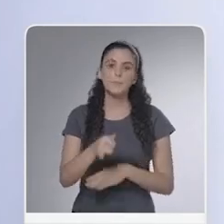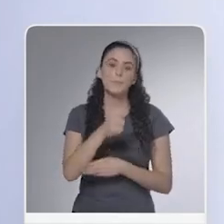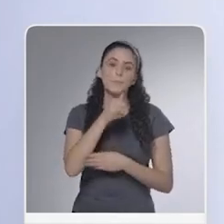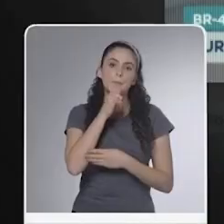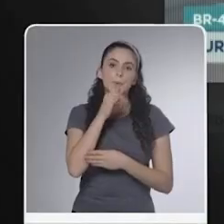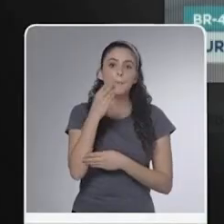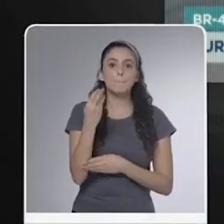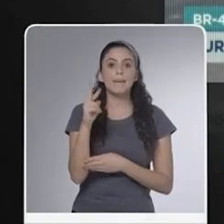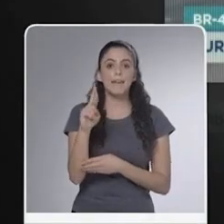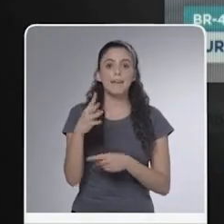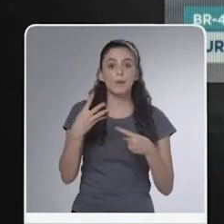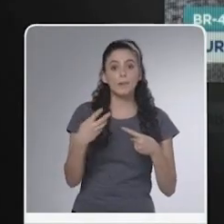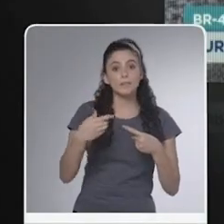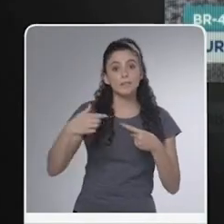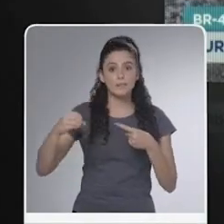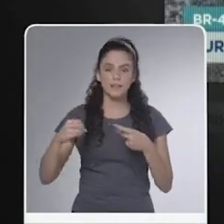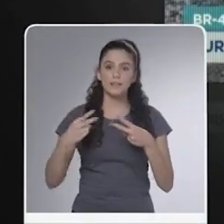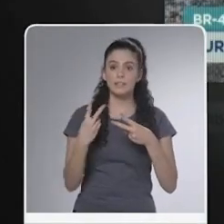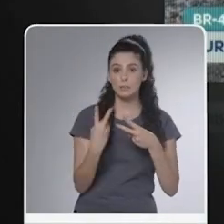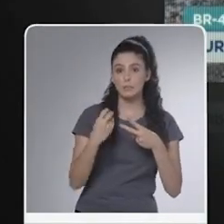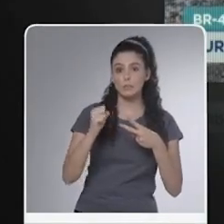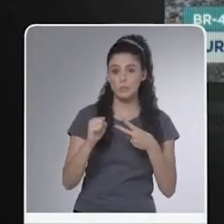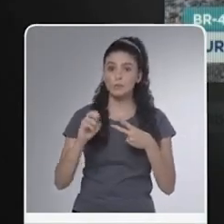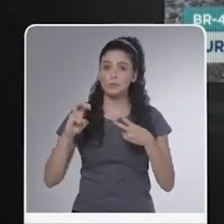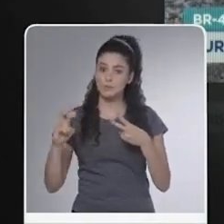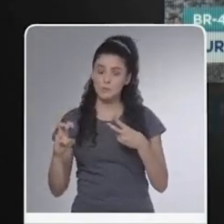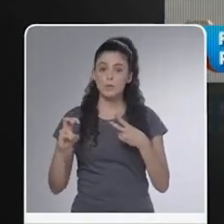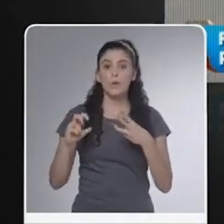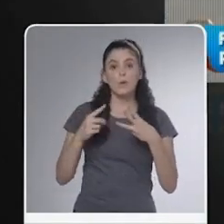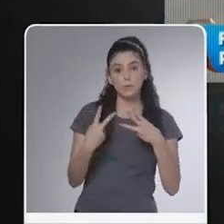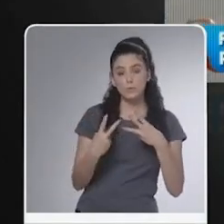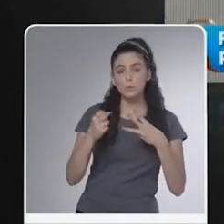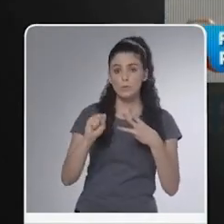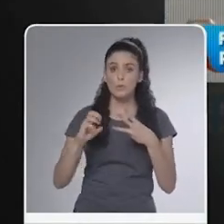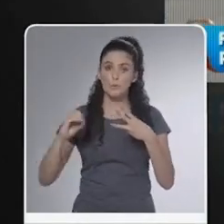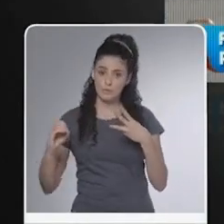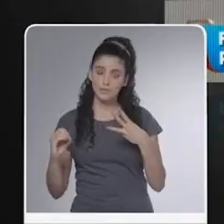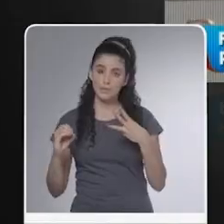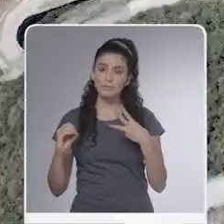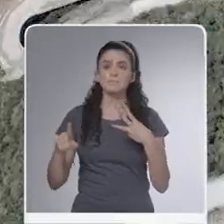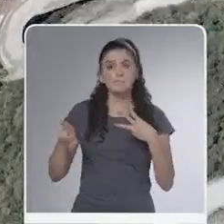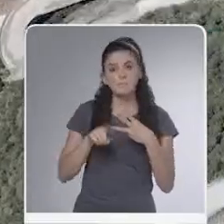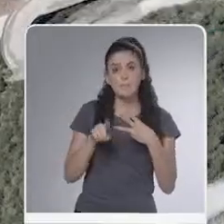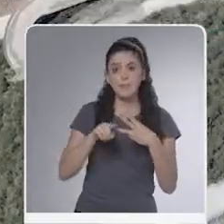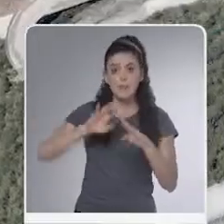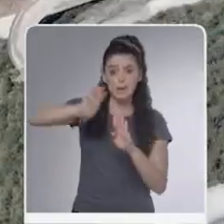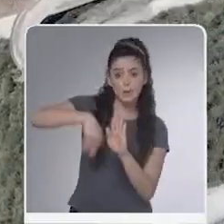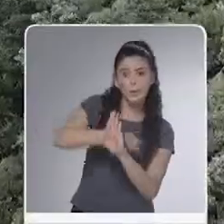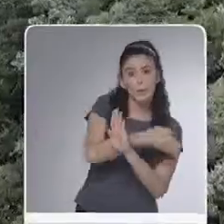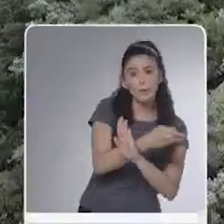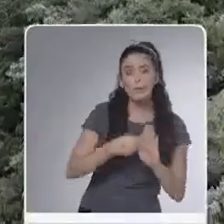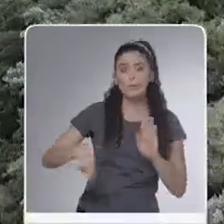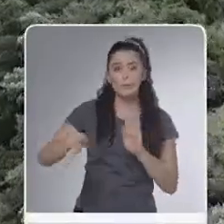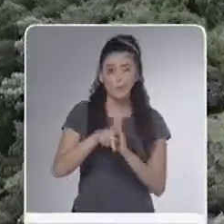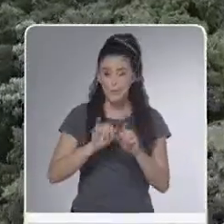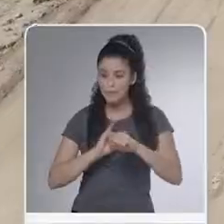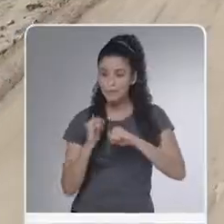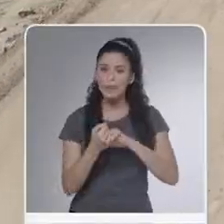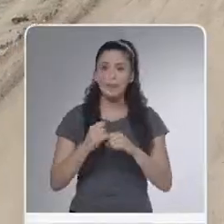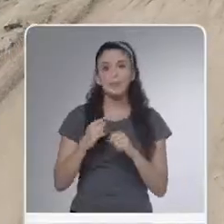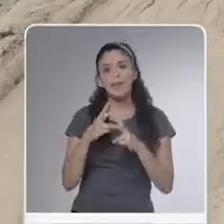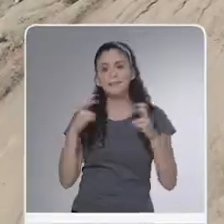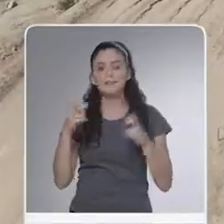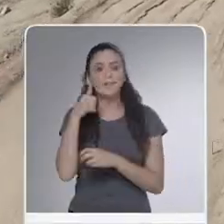não terminam, como é o caso da BR-470, a BR-280, a BR-285